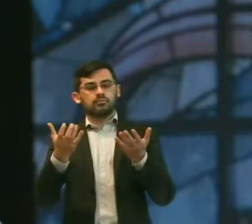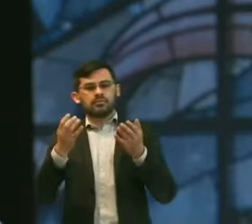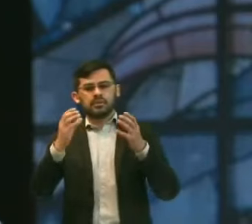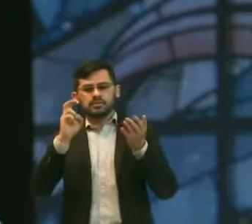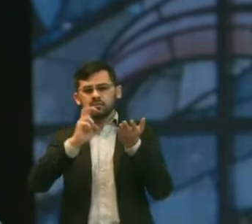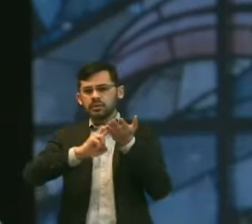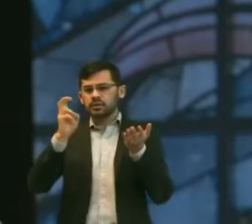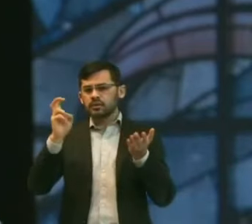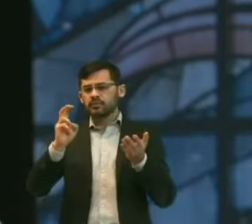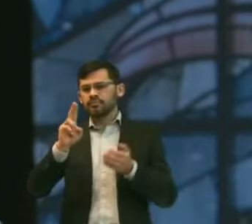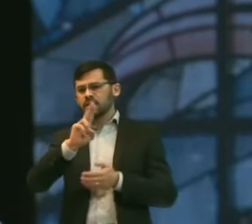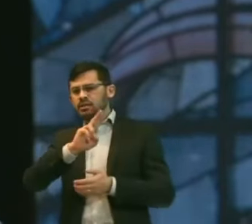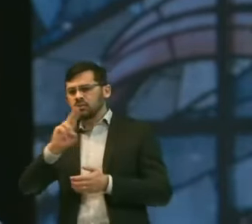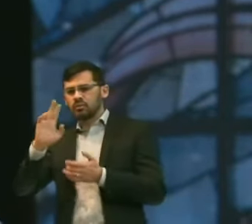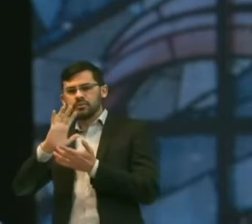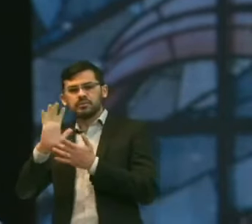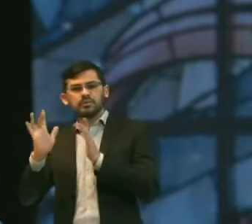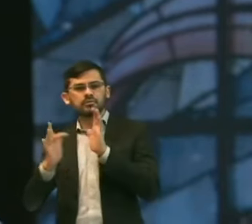Senhor Jesus